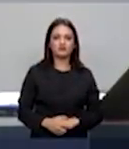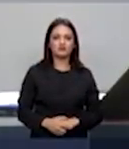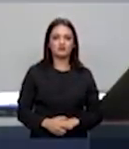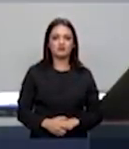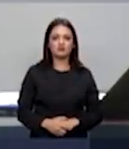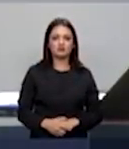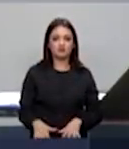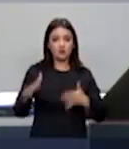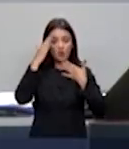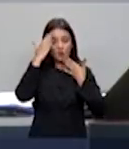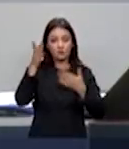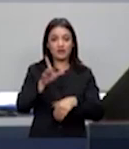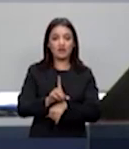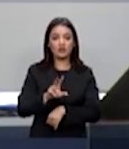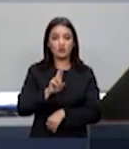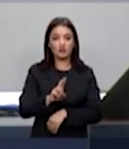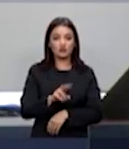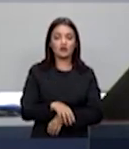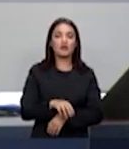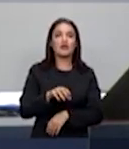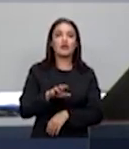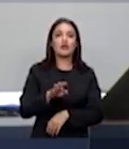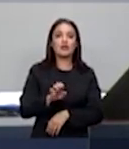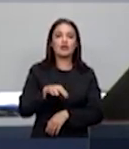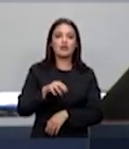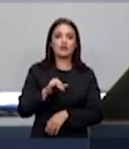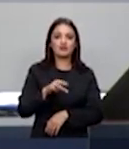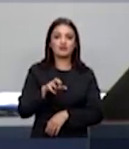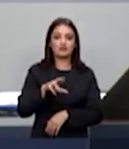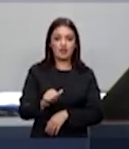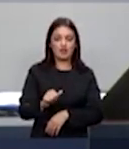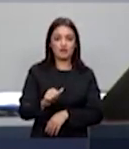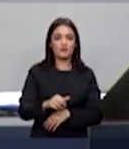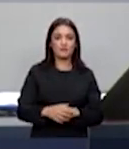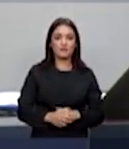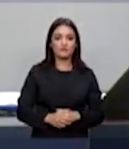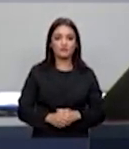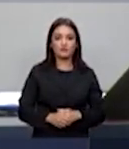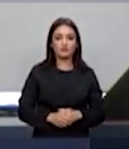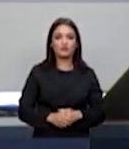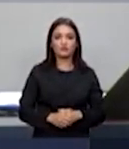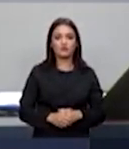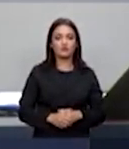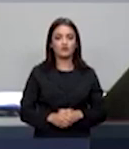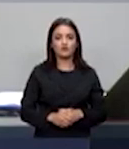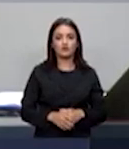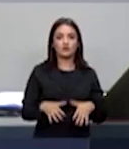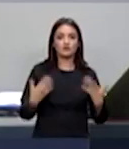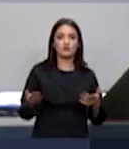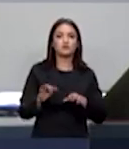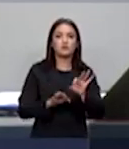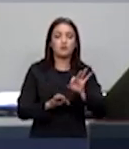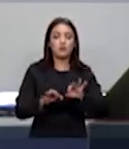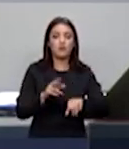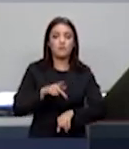Obrigado doutora Iniceia Gonçalves Mendes professora doutora que falou representando o programa de pós-graduação